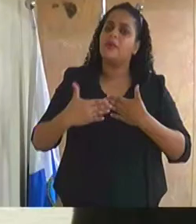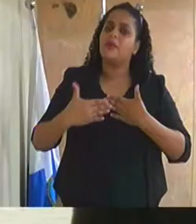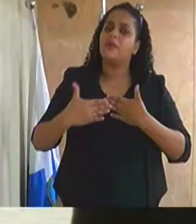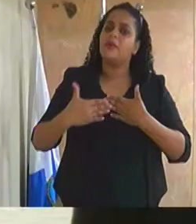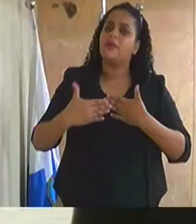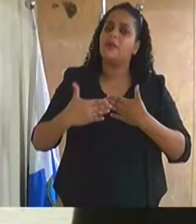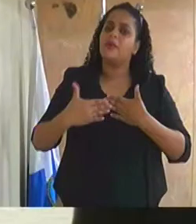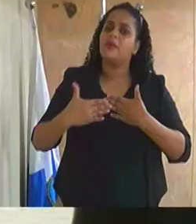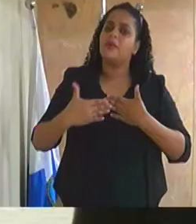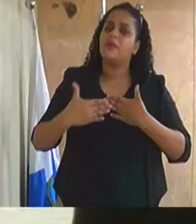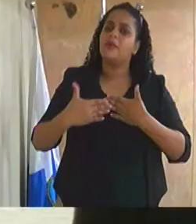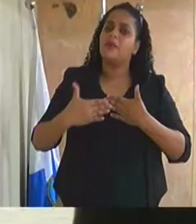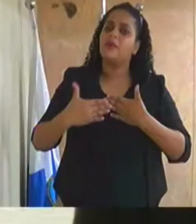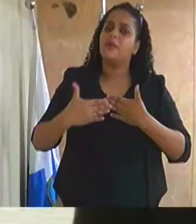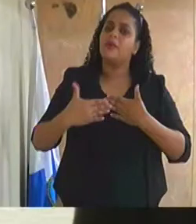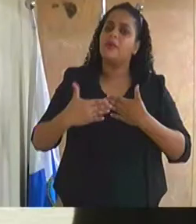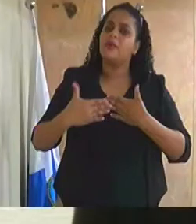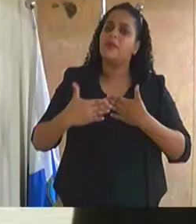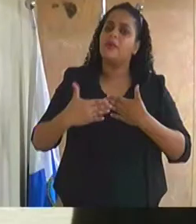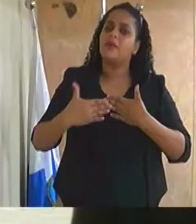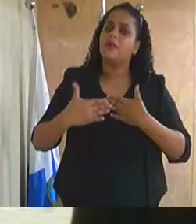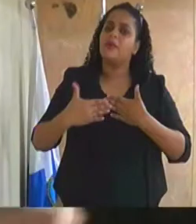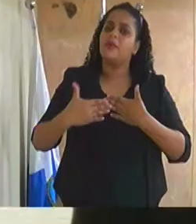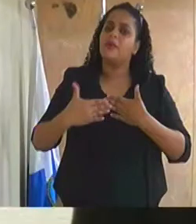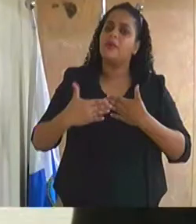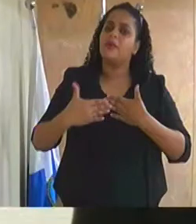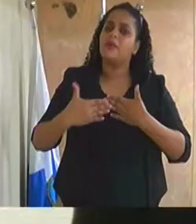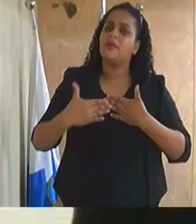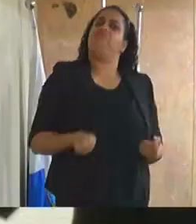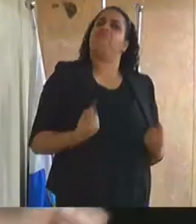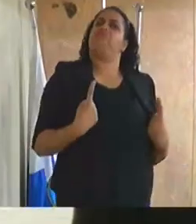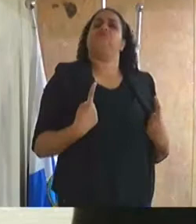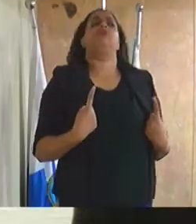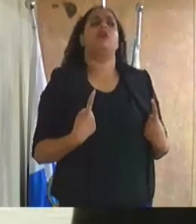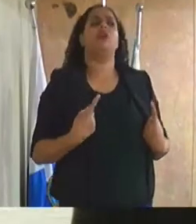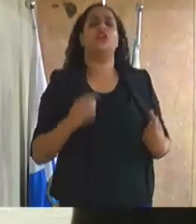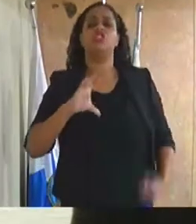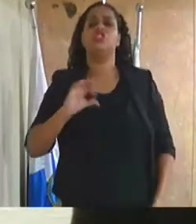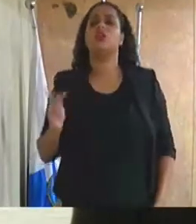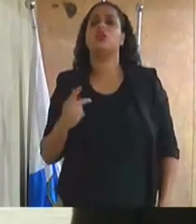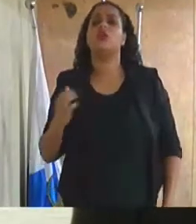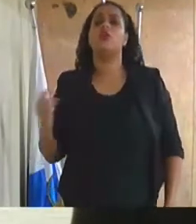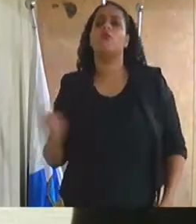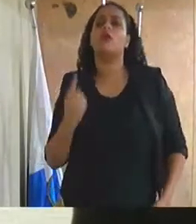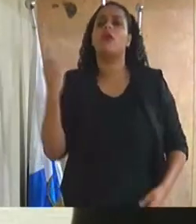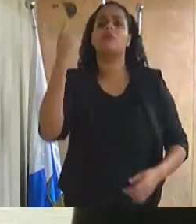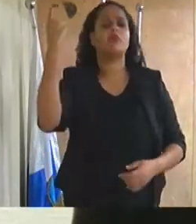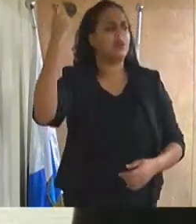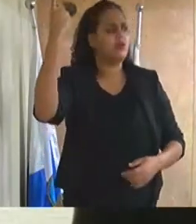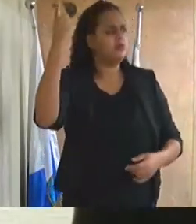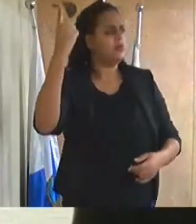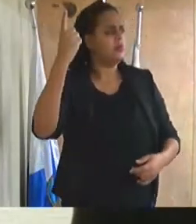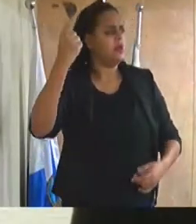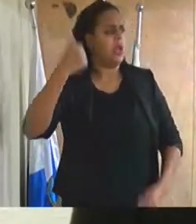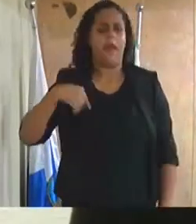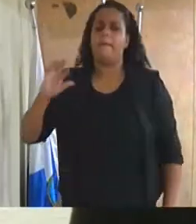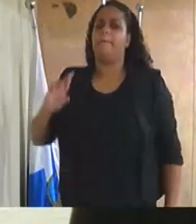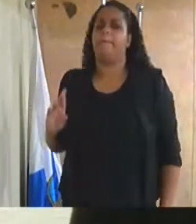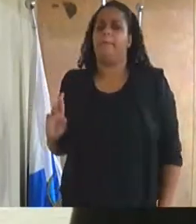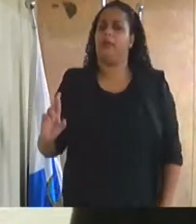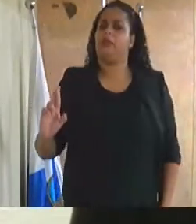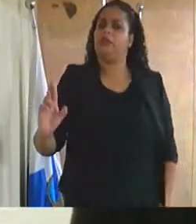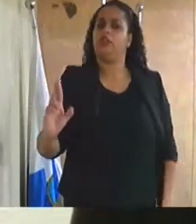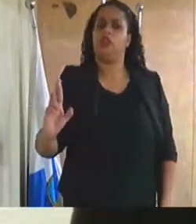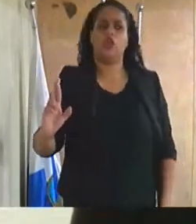eu estou vereador. E me causou uma estranheza agora do vereador Chiquinho Grandão, um representante do